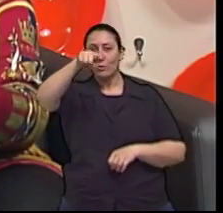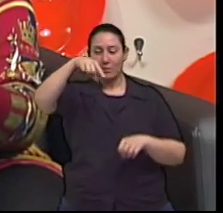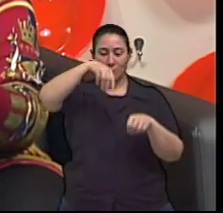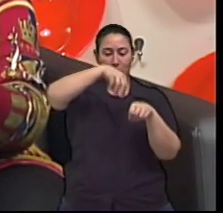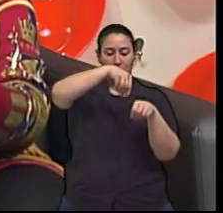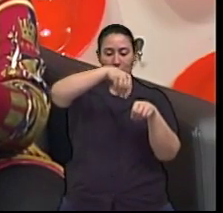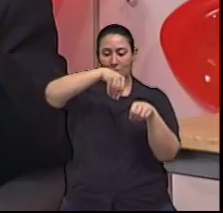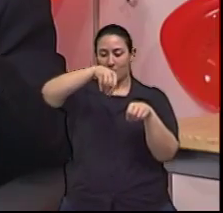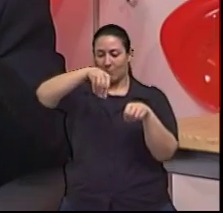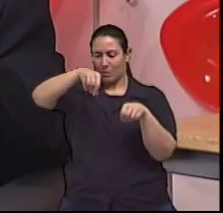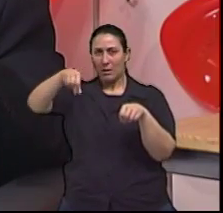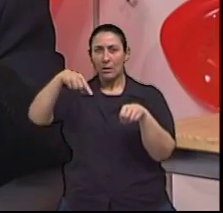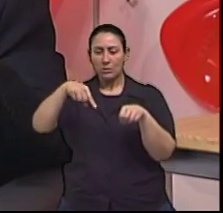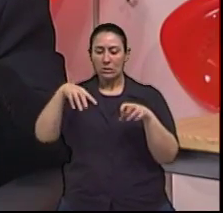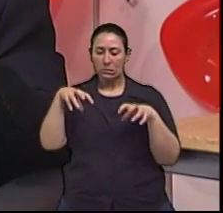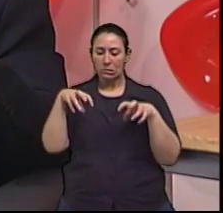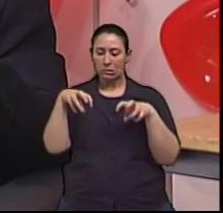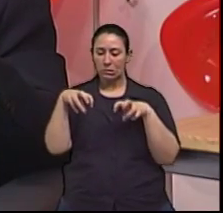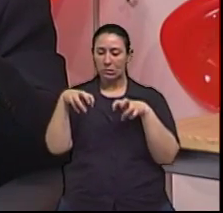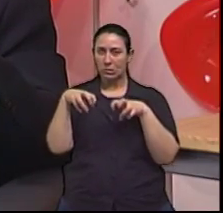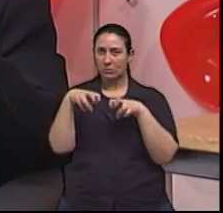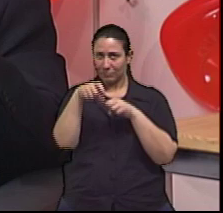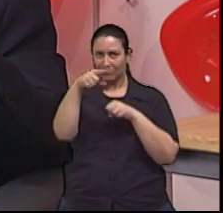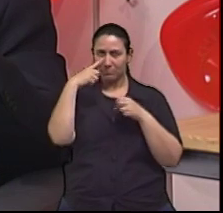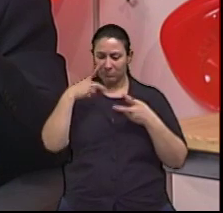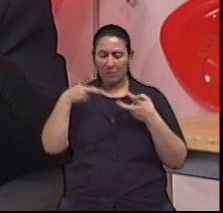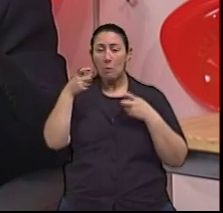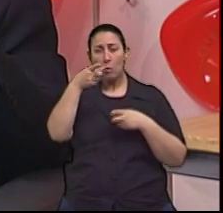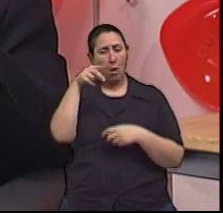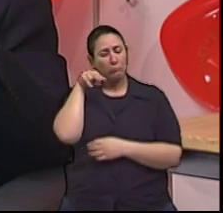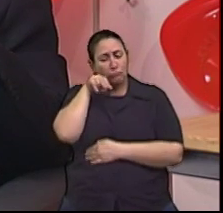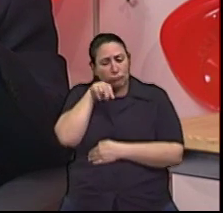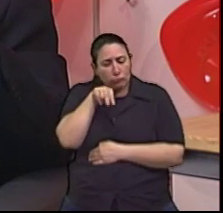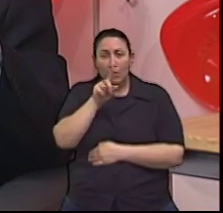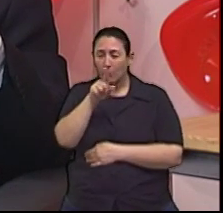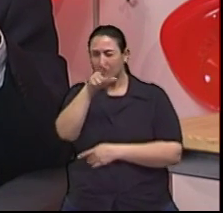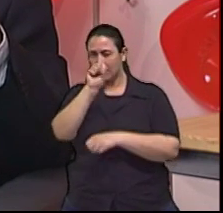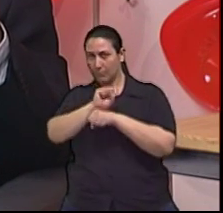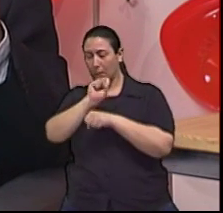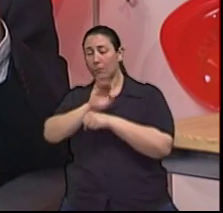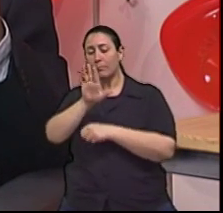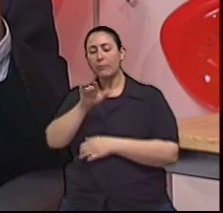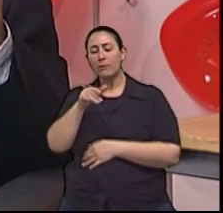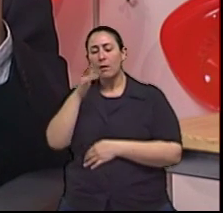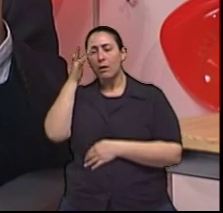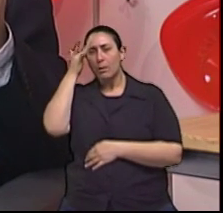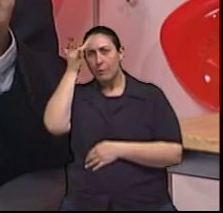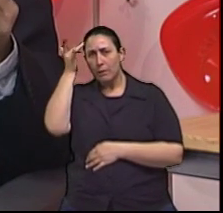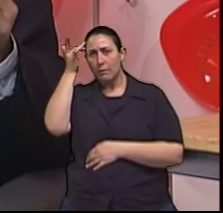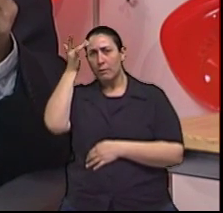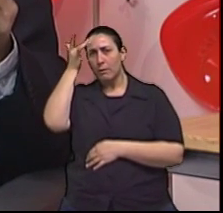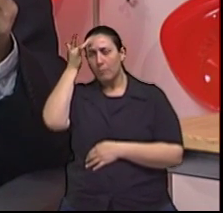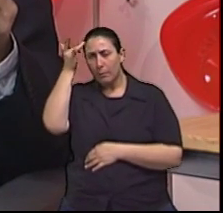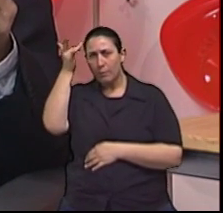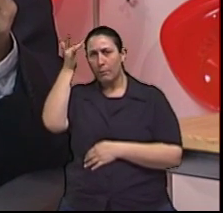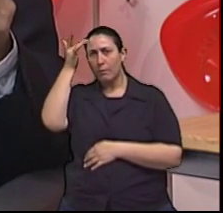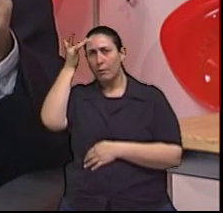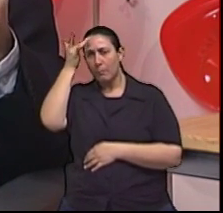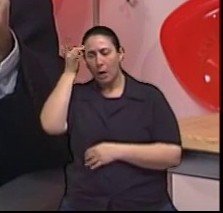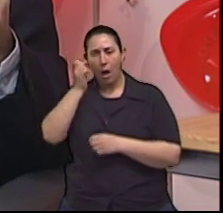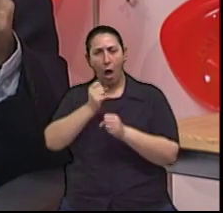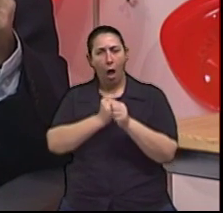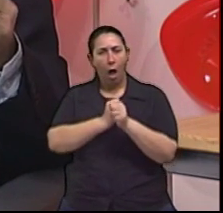ferrugem, que se a gente ficar olhando assim, a não vai perceber. Só que o efeito em meses, principalmente anos,